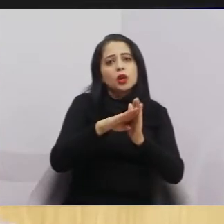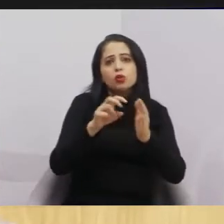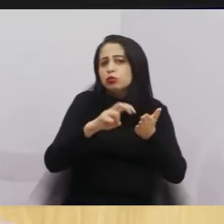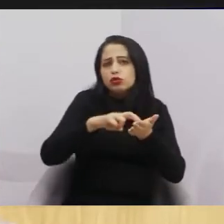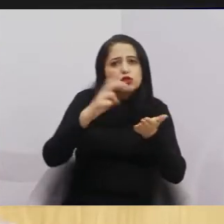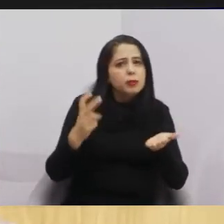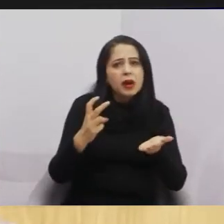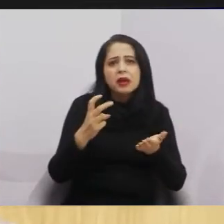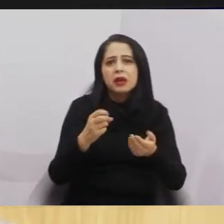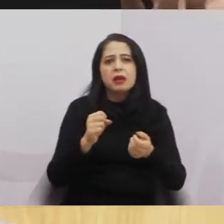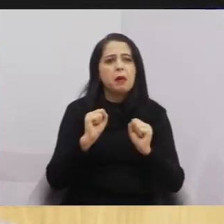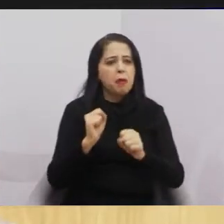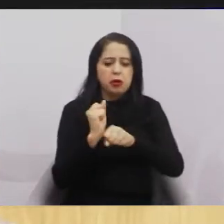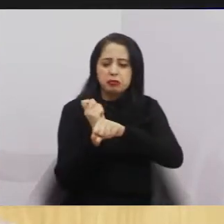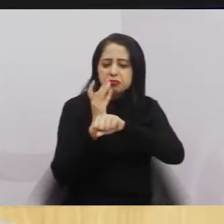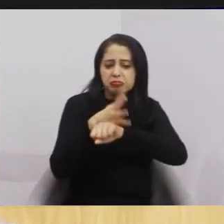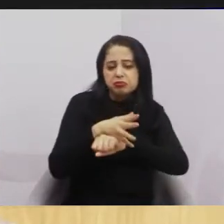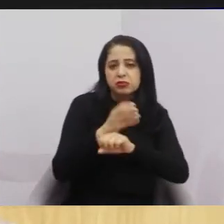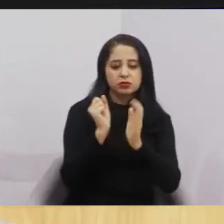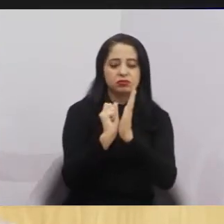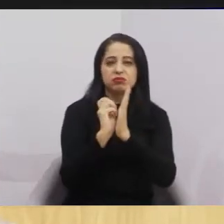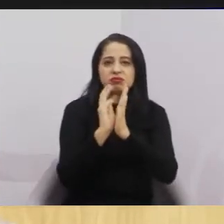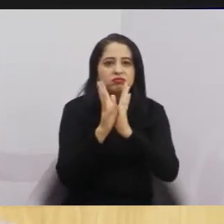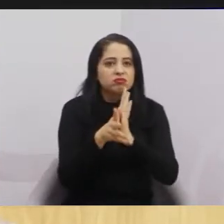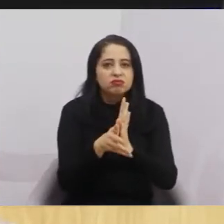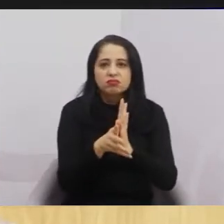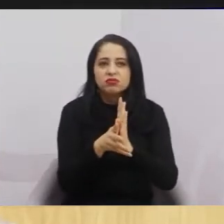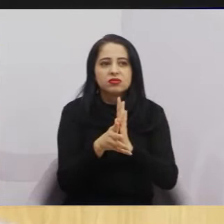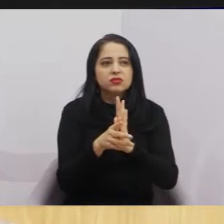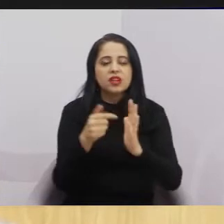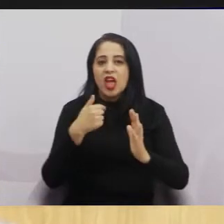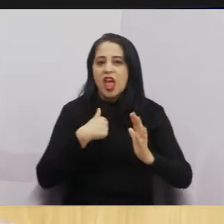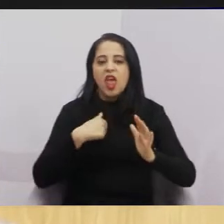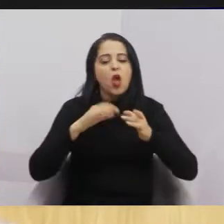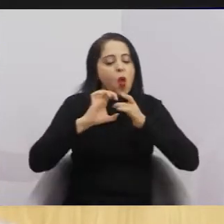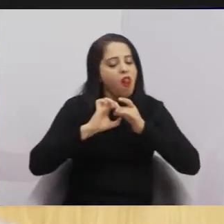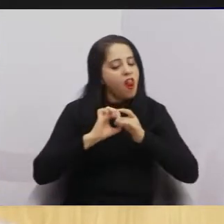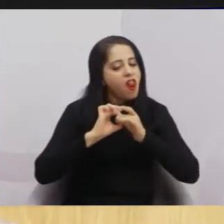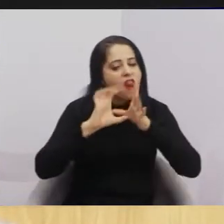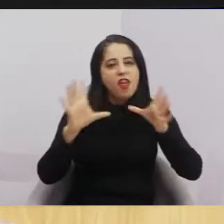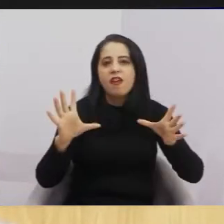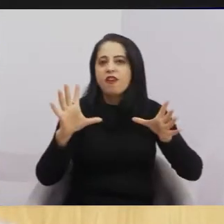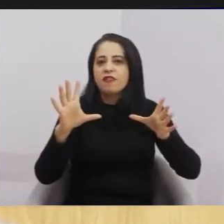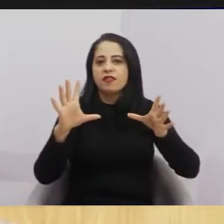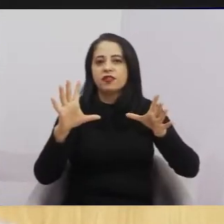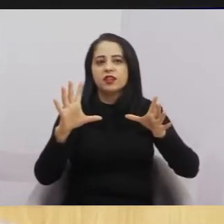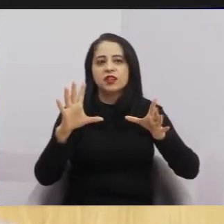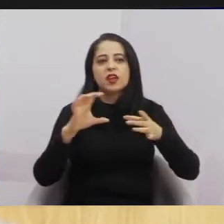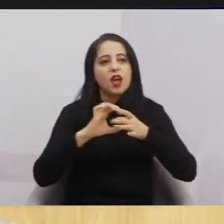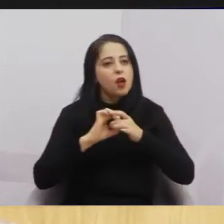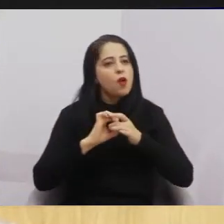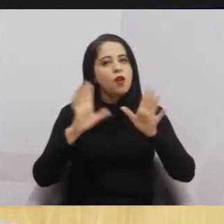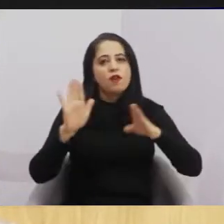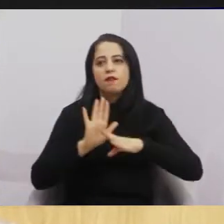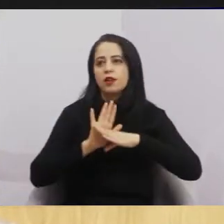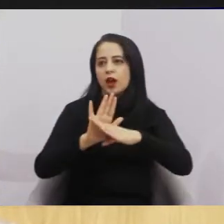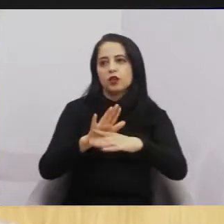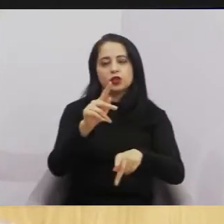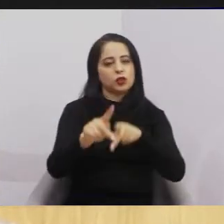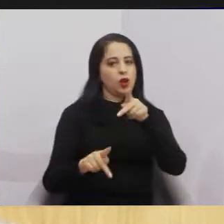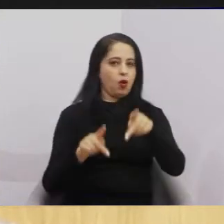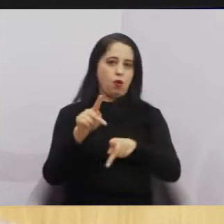Às vezes participa de vigília, não tem nenhum problema. Eu estou à disposição da população da cidade.